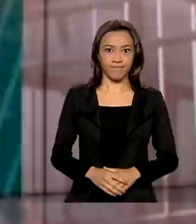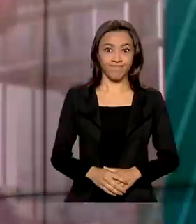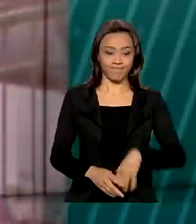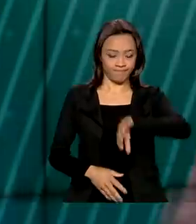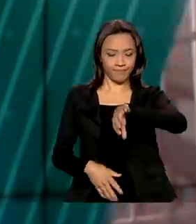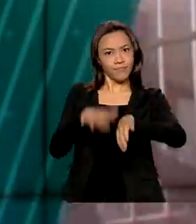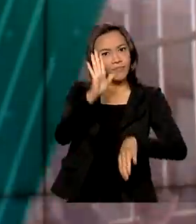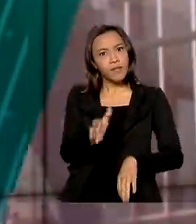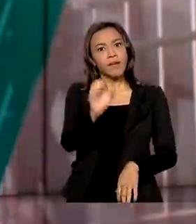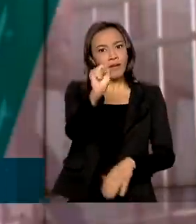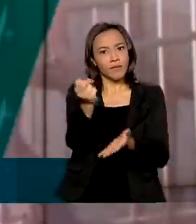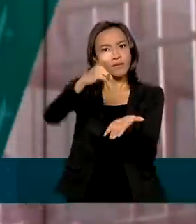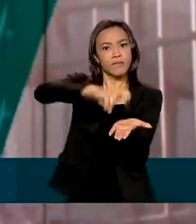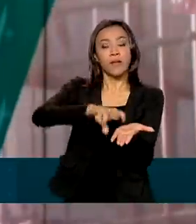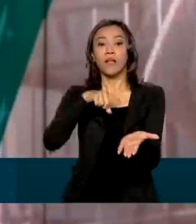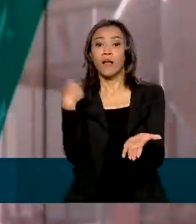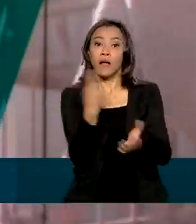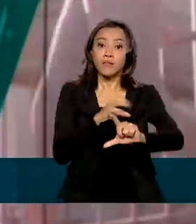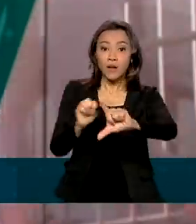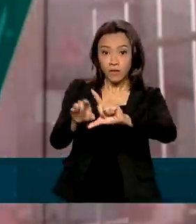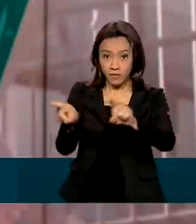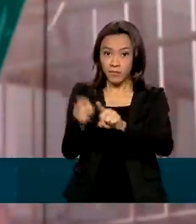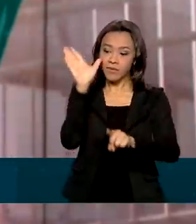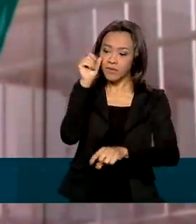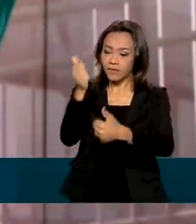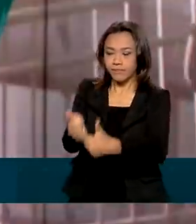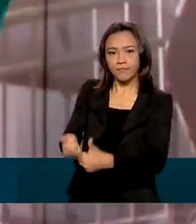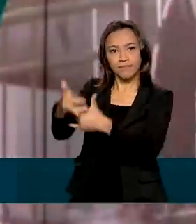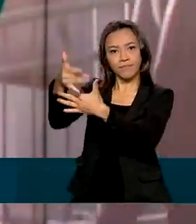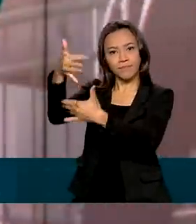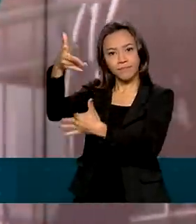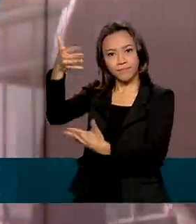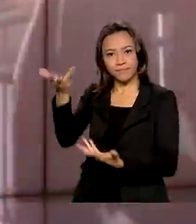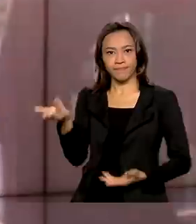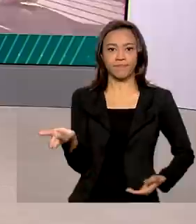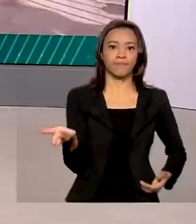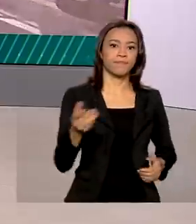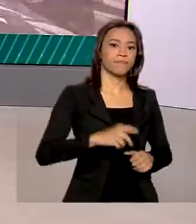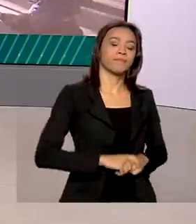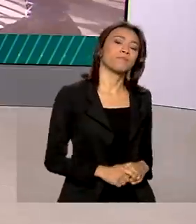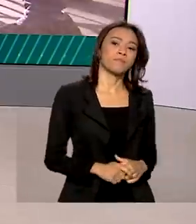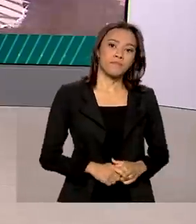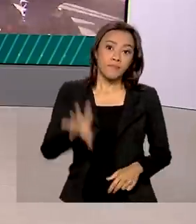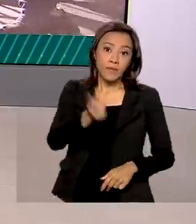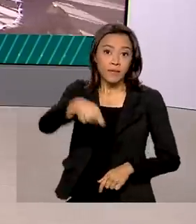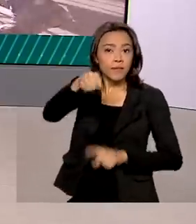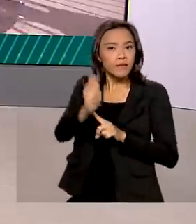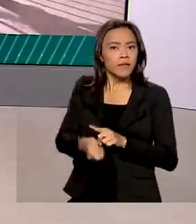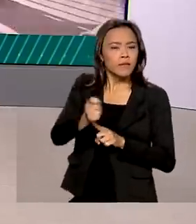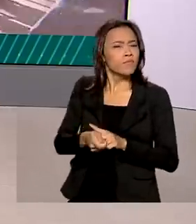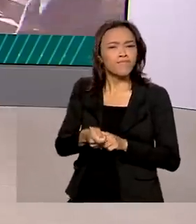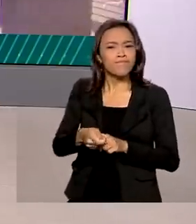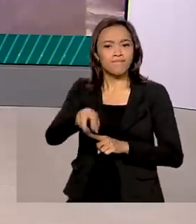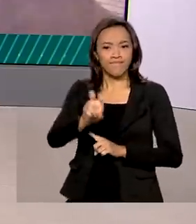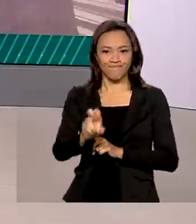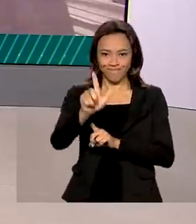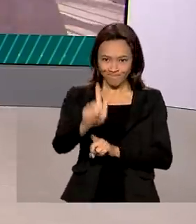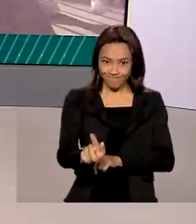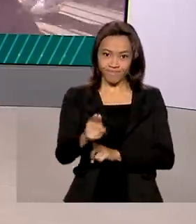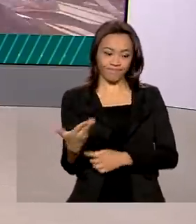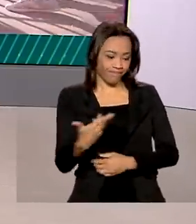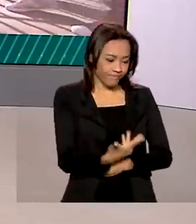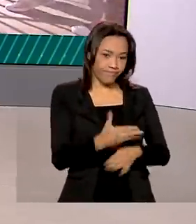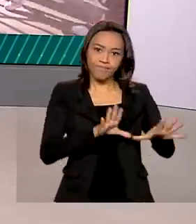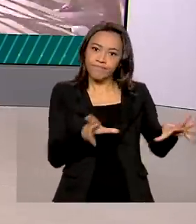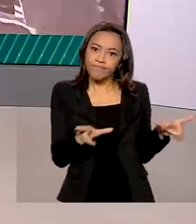8 horas da manhã, estamos ao vivo também pelas redes sociais. Leilão 5G. A Agência Nacional de